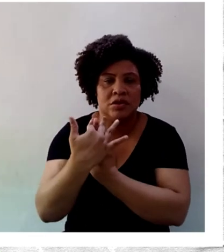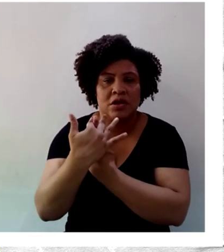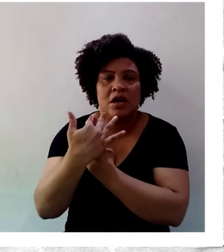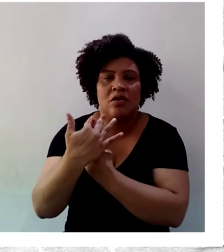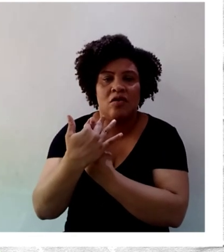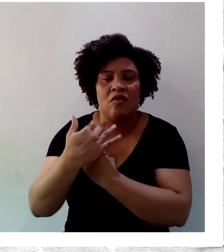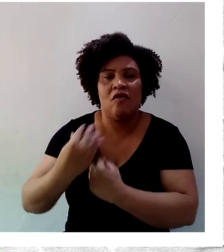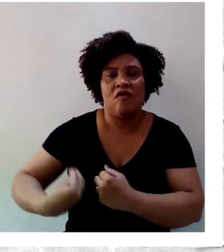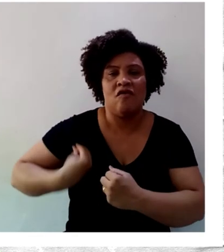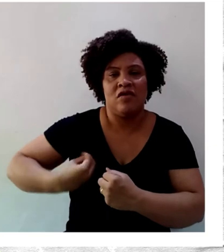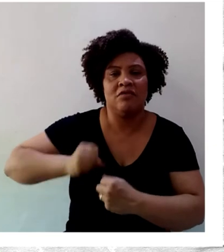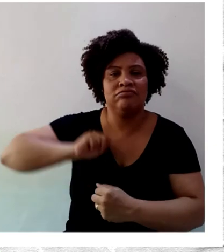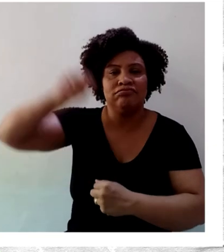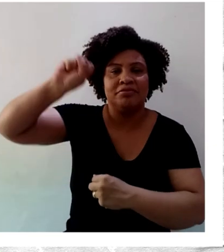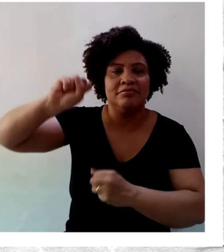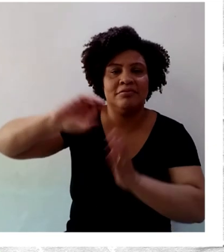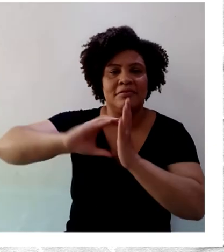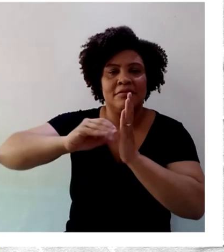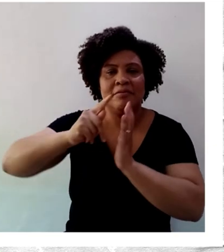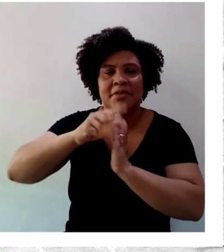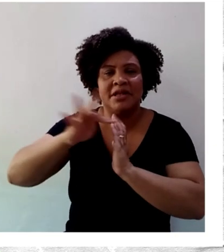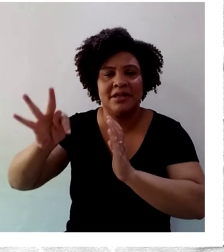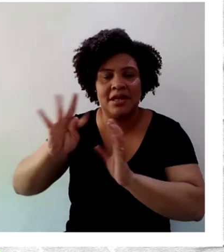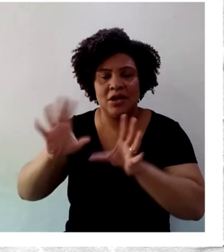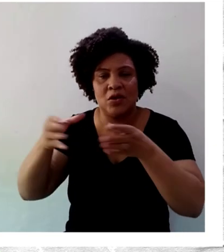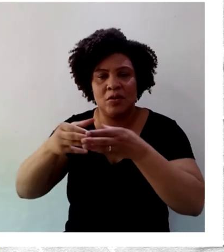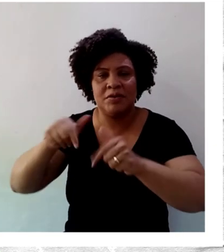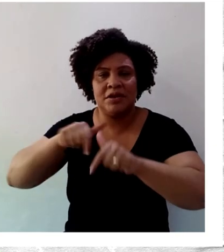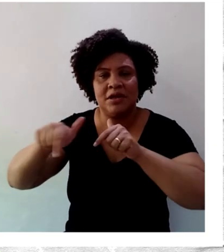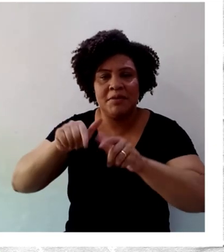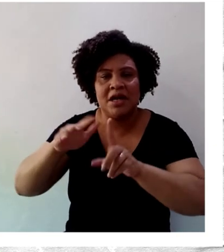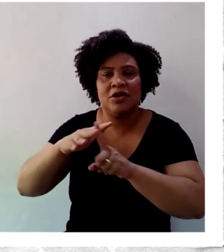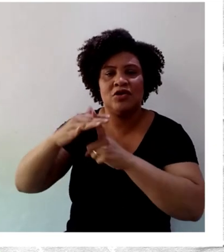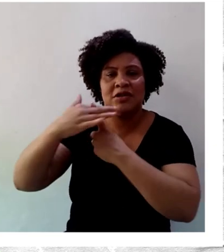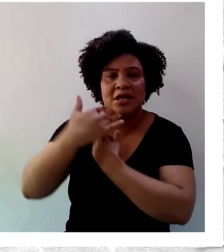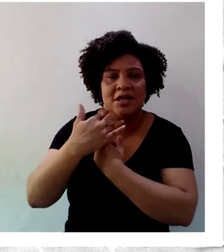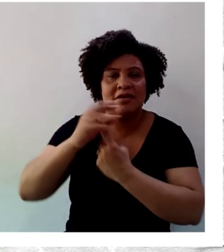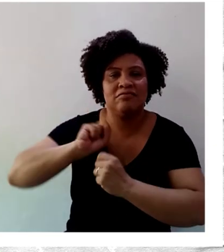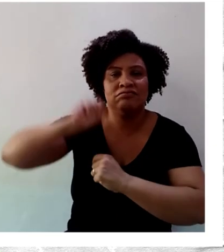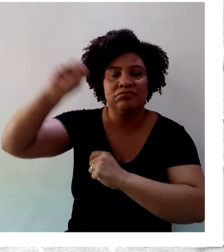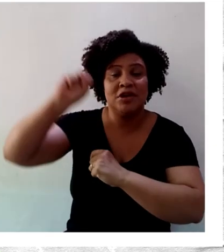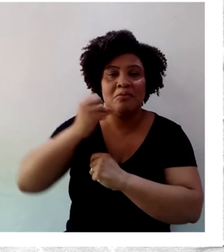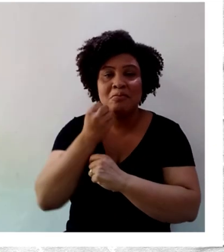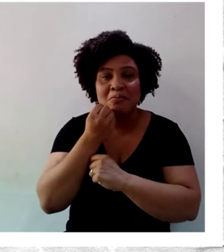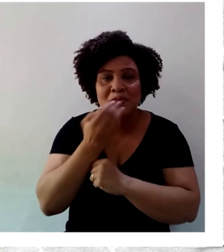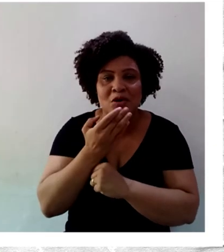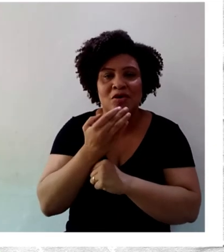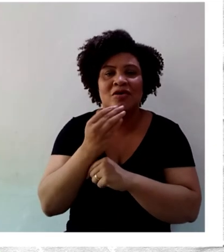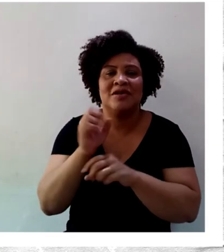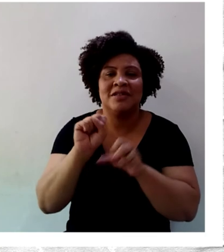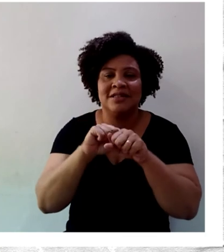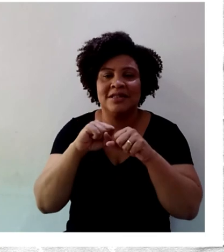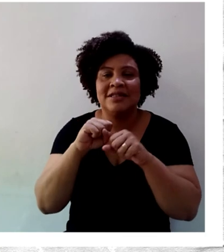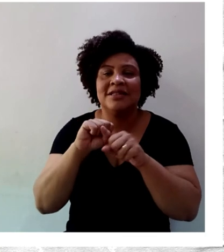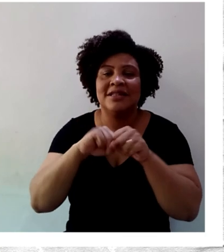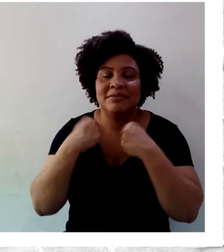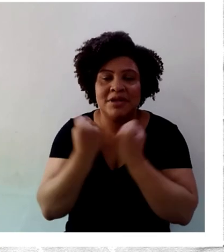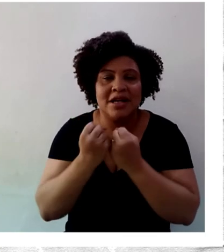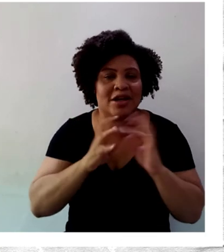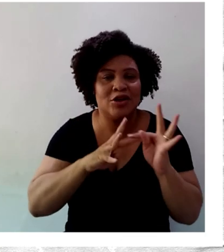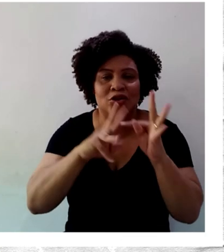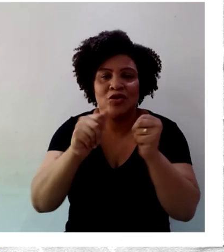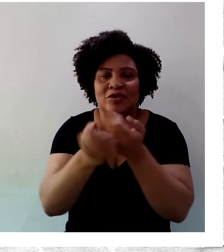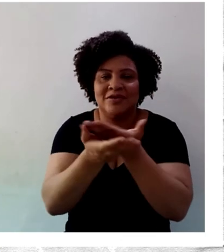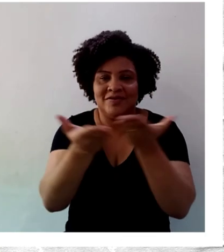Viva o PT, viva a classe trabalhadora, viva o socialismo, um bom seminário a todos e todas